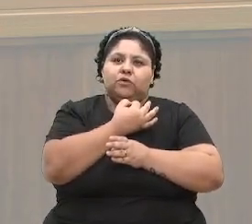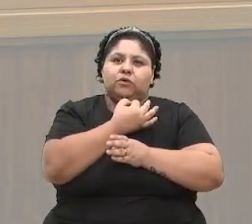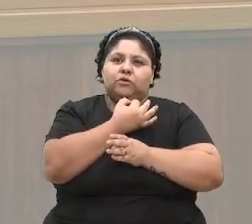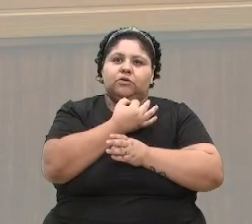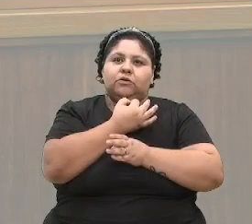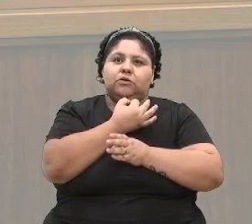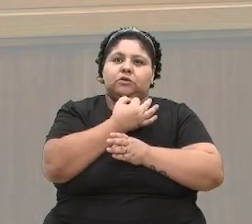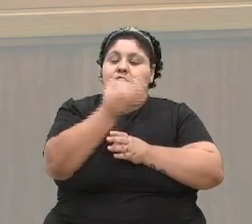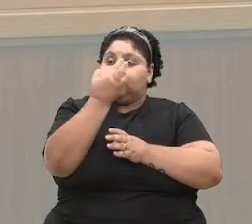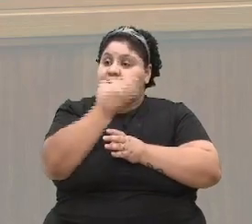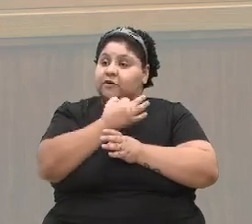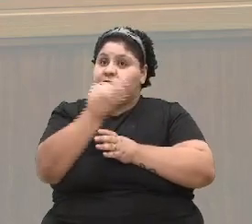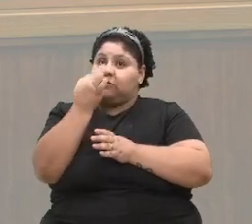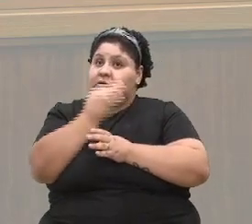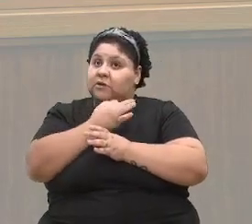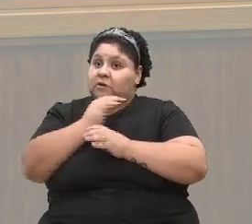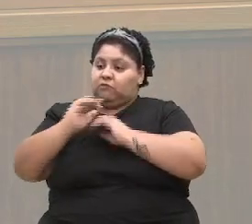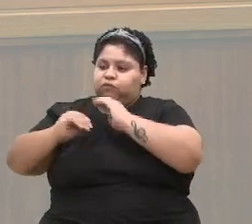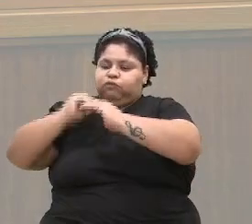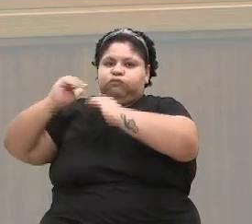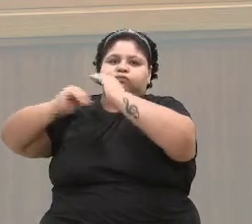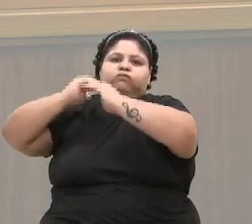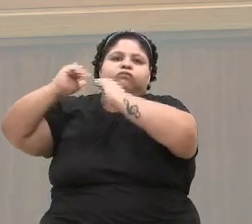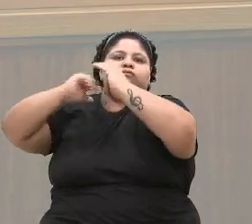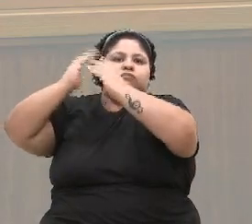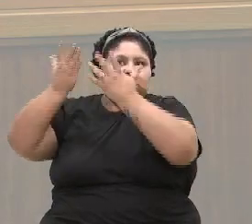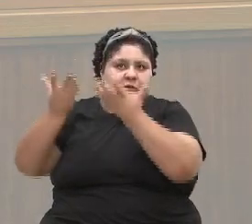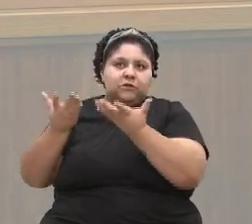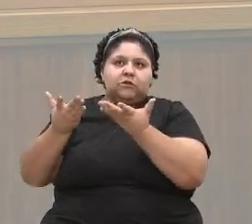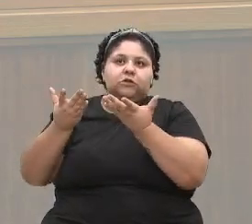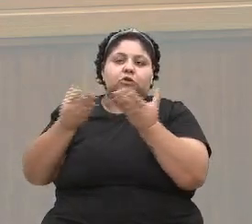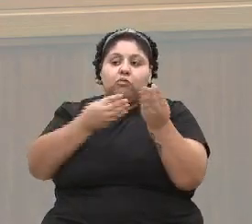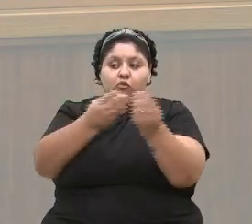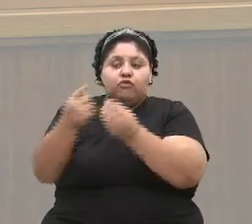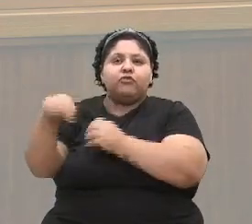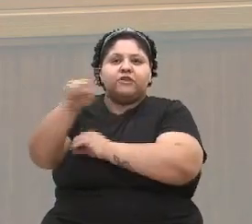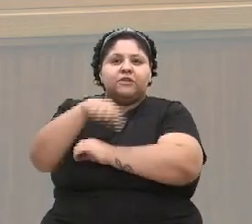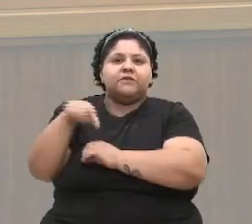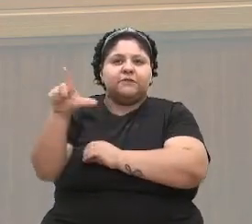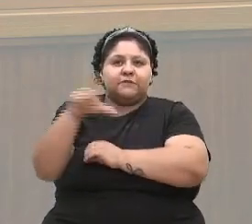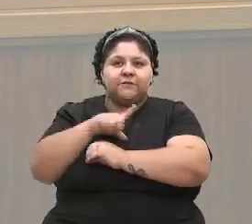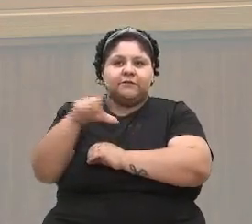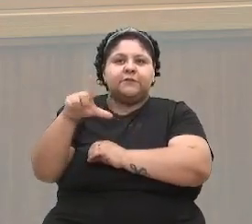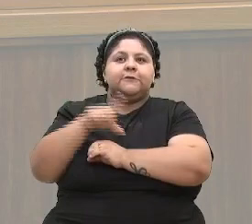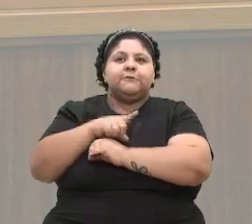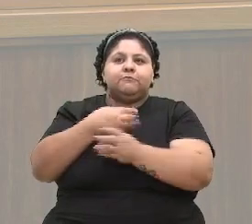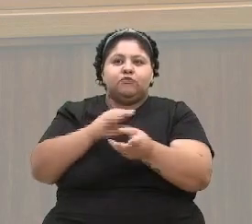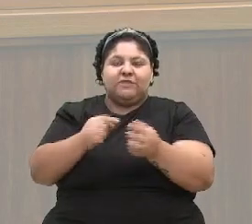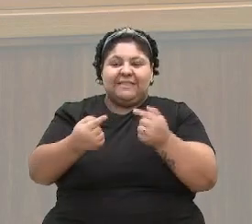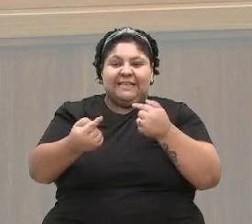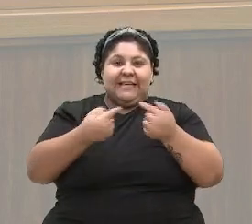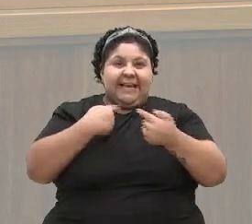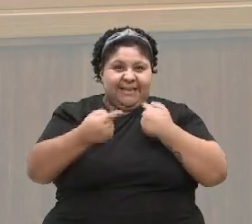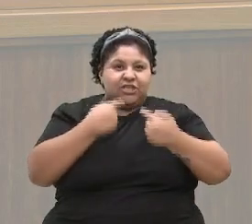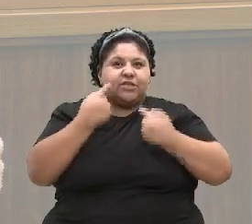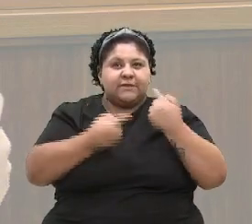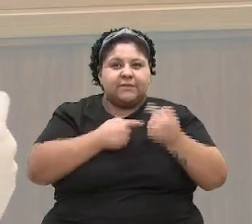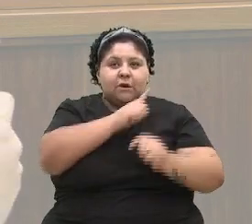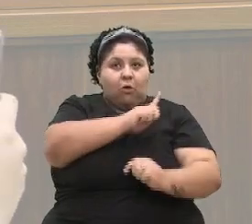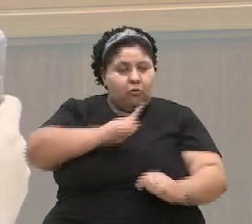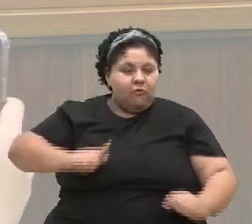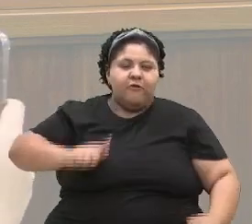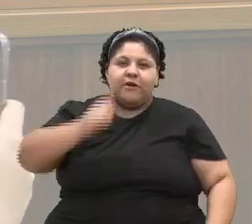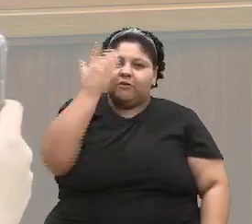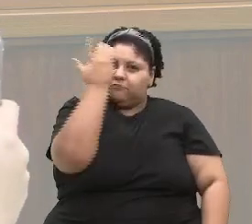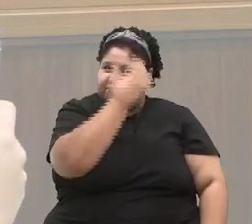Caxias do Sul se desenvolva o quanto mais. A gente tem duras críticas ao governo de ló, a